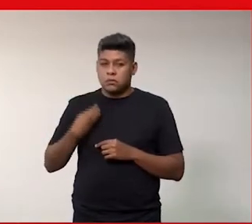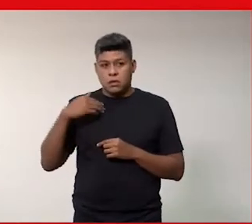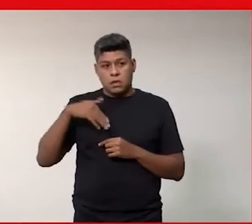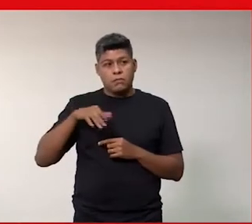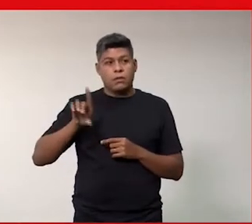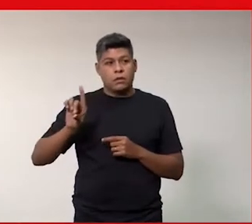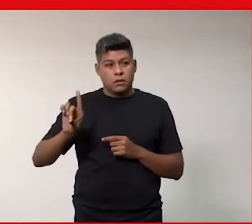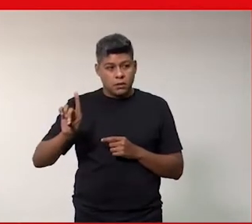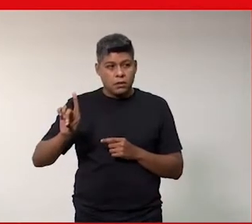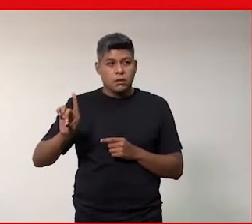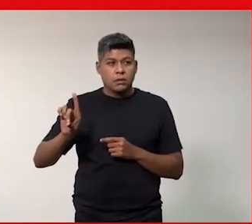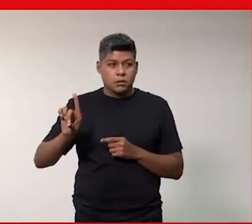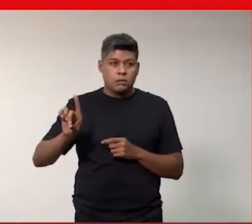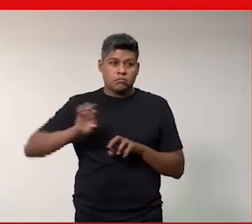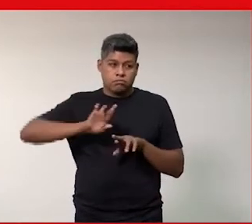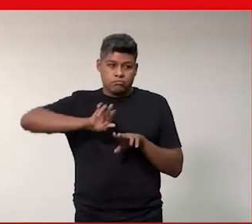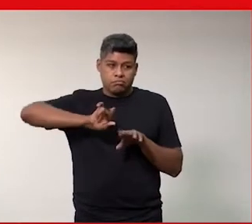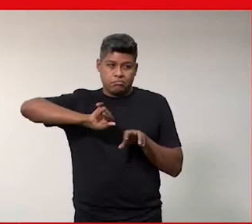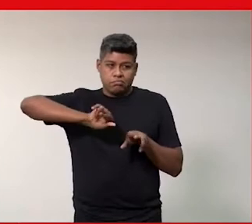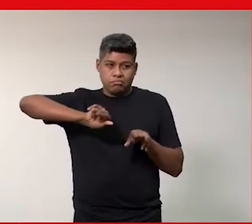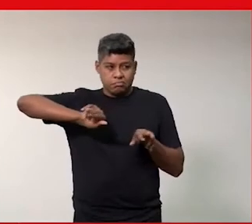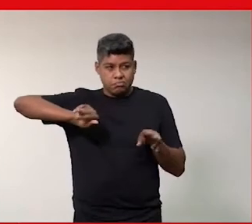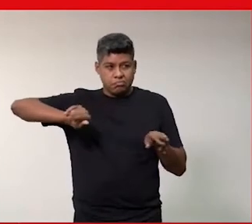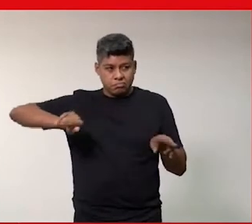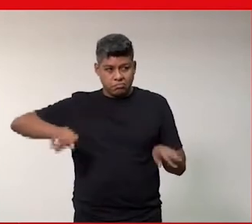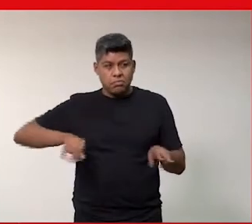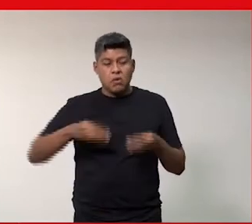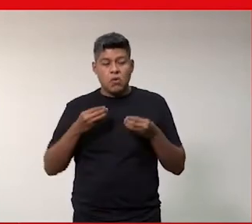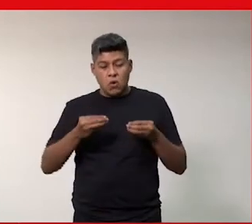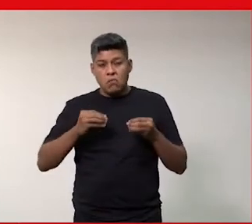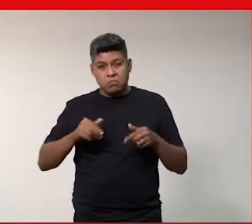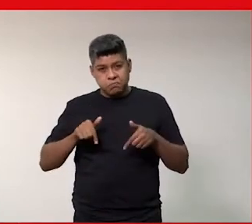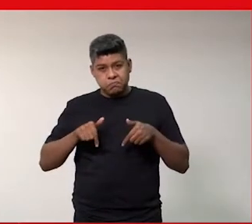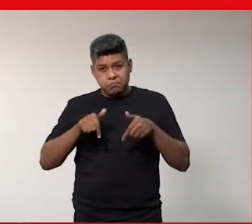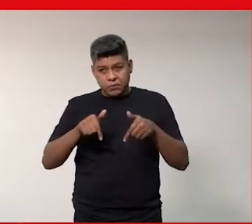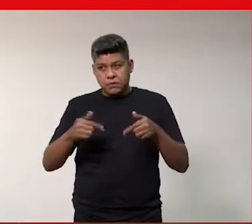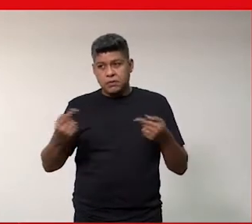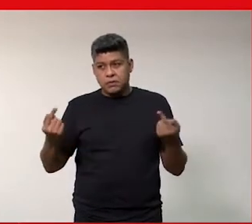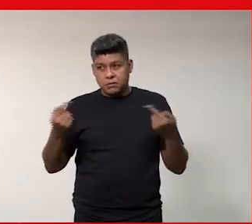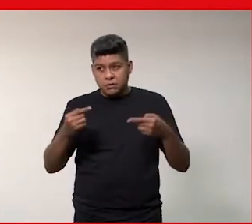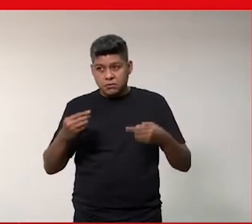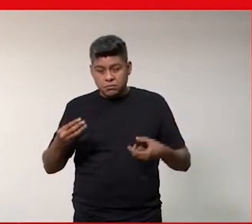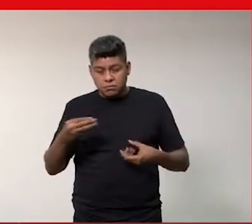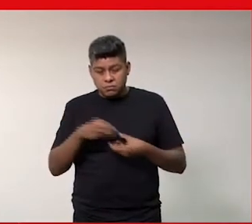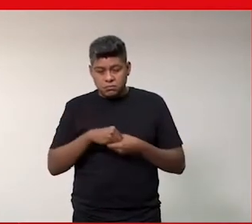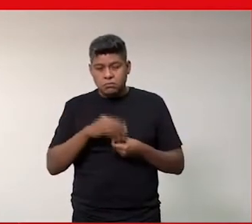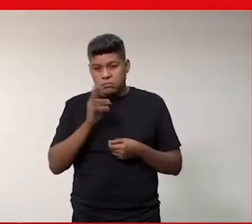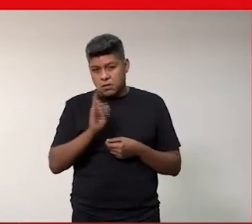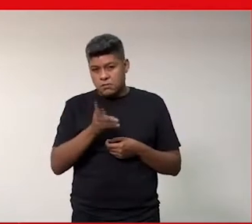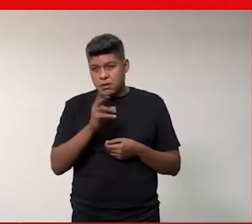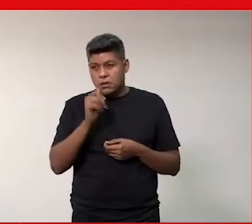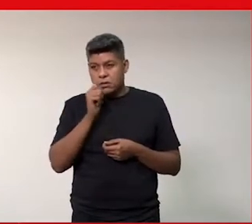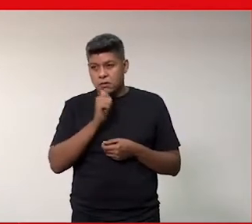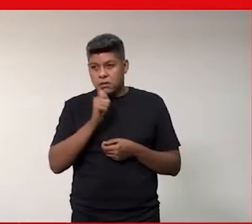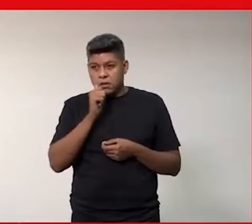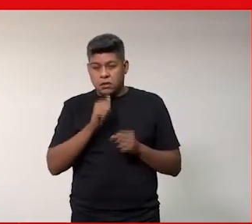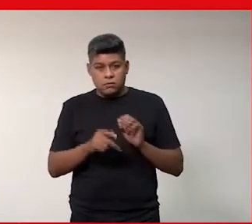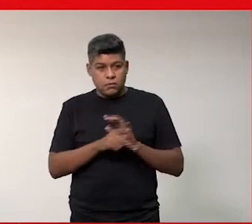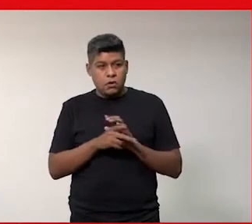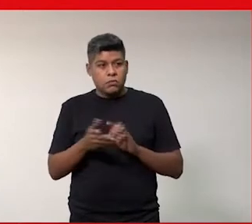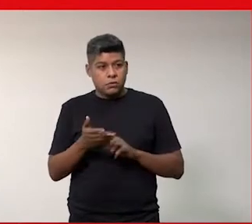PI Ladies R Ladies como enfrentar esse desafio de inserção e permanência das mulheres no ramo